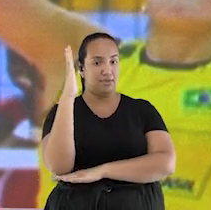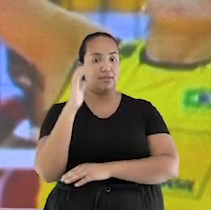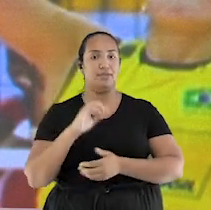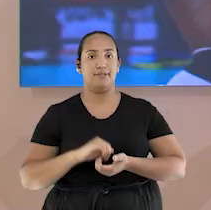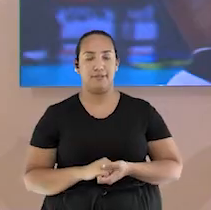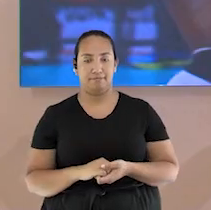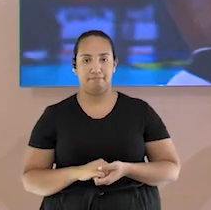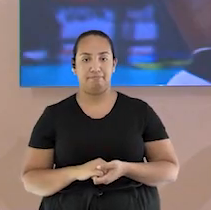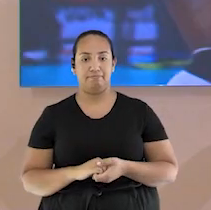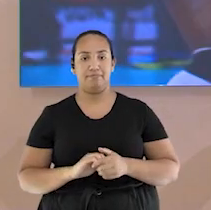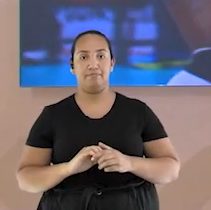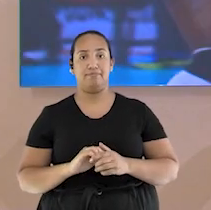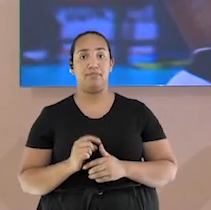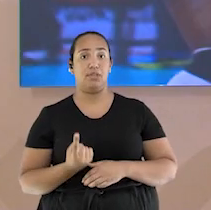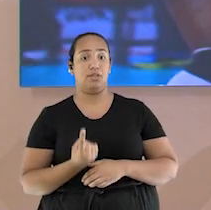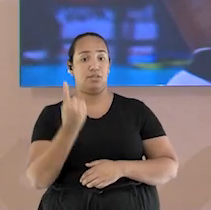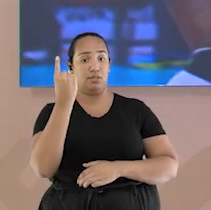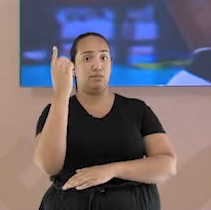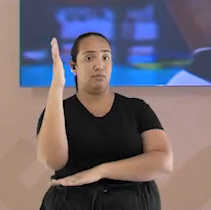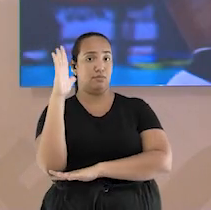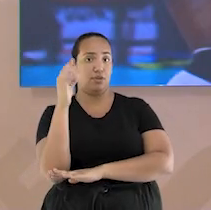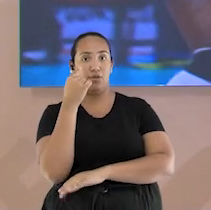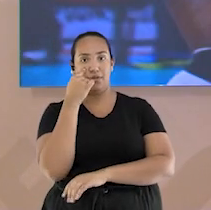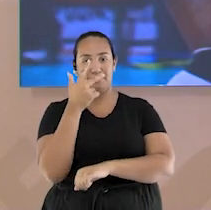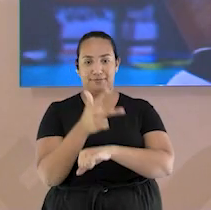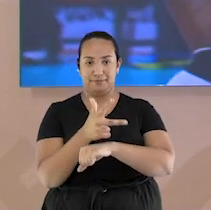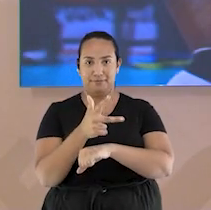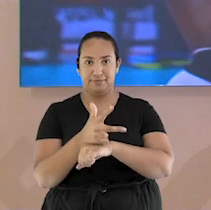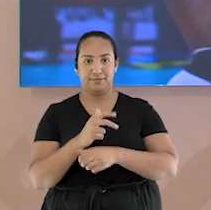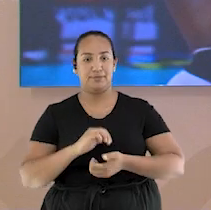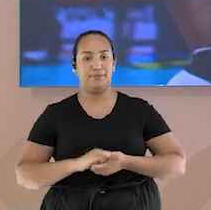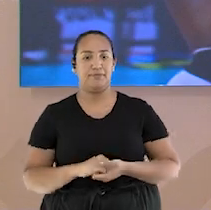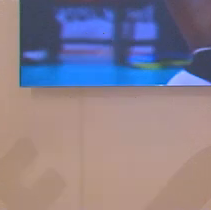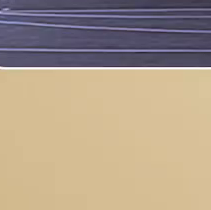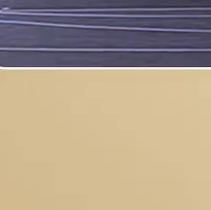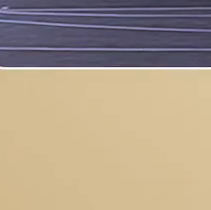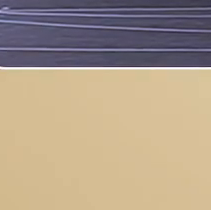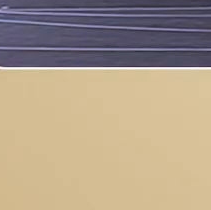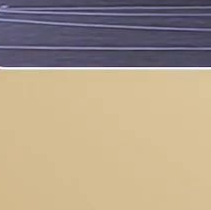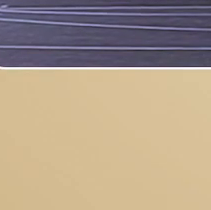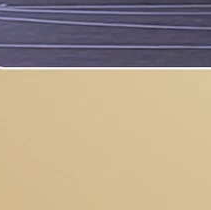na parede. Para cima e na parede, como vamos ver no vídeo a seguir.